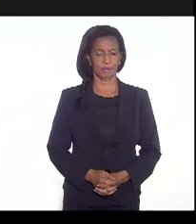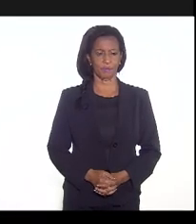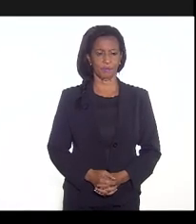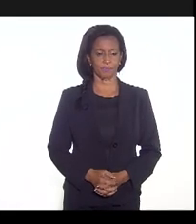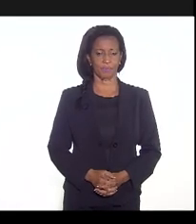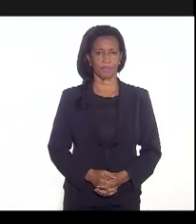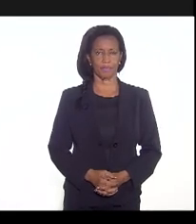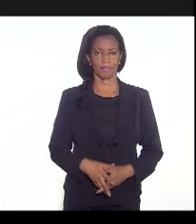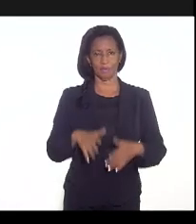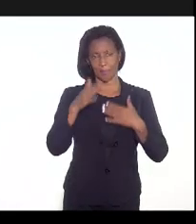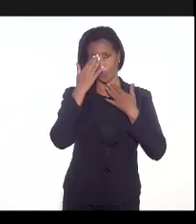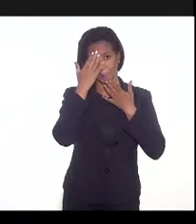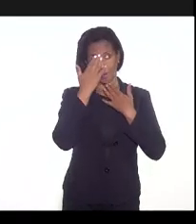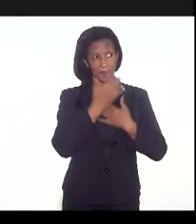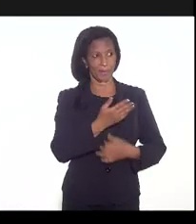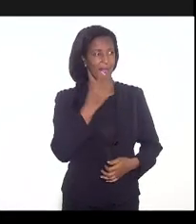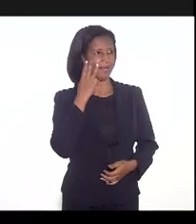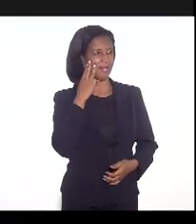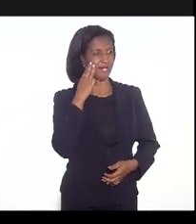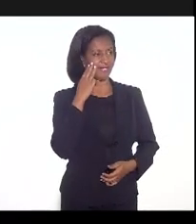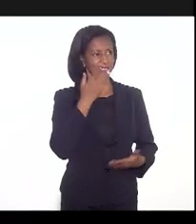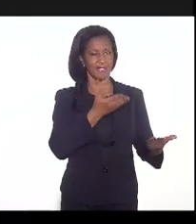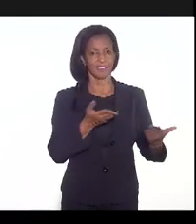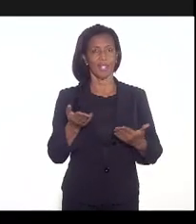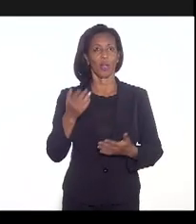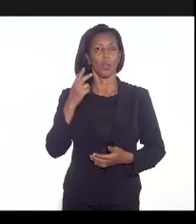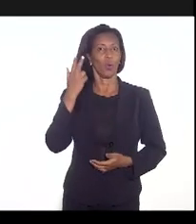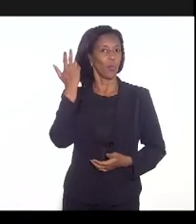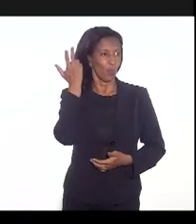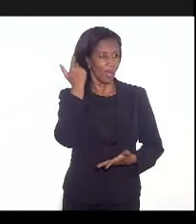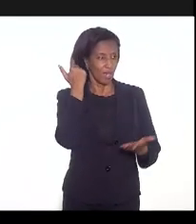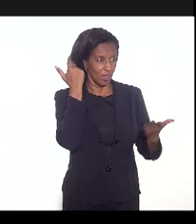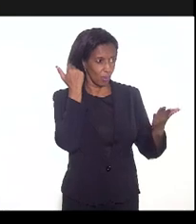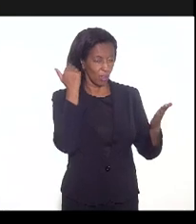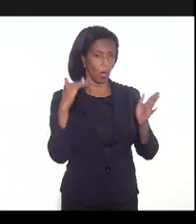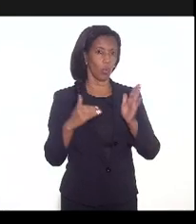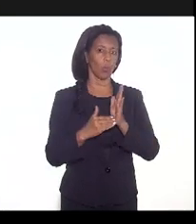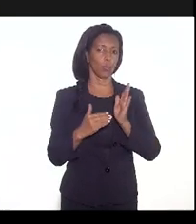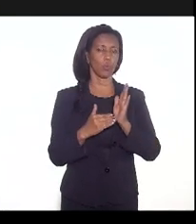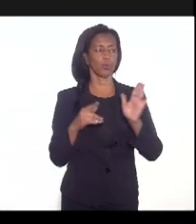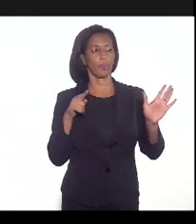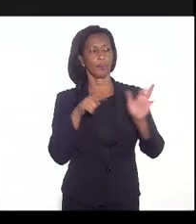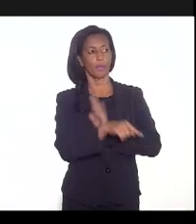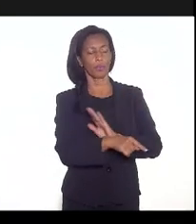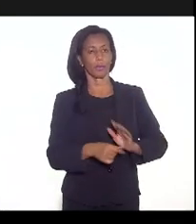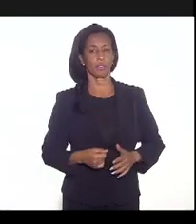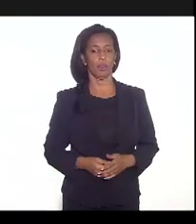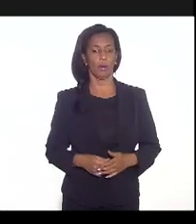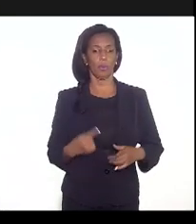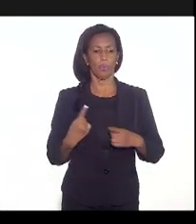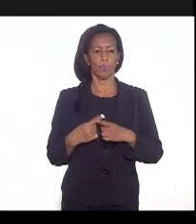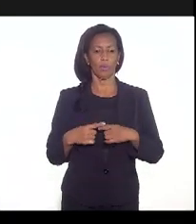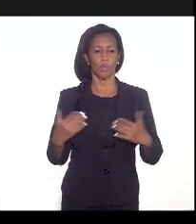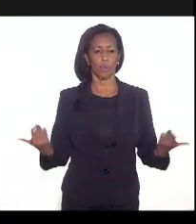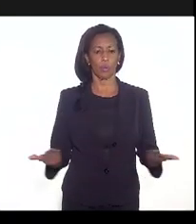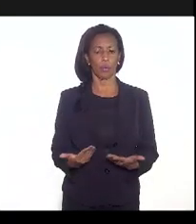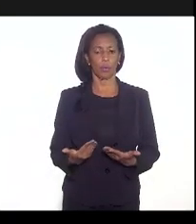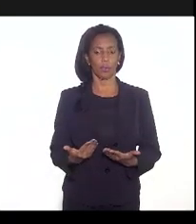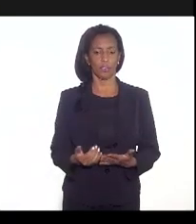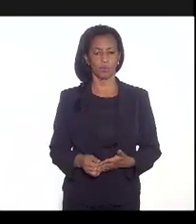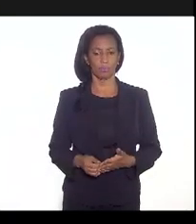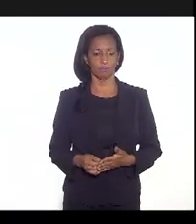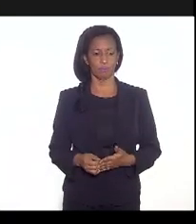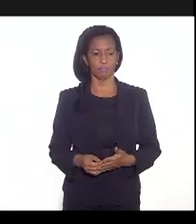Obrigado, Valdeque. Eu vou passar agora para o deputado Eleomar Coelho, que será o último a perguntar, porque hoje a nossa sessão